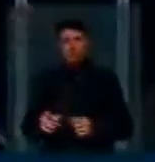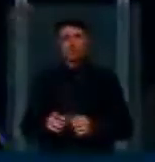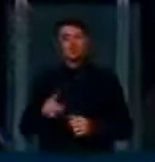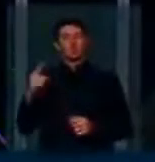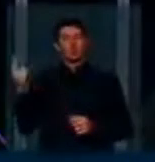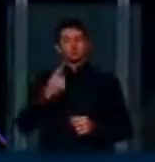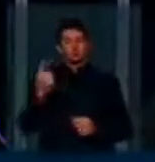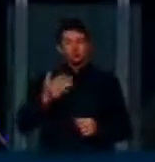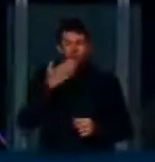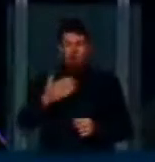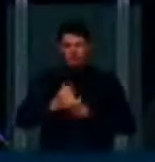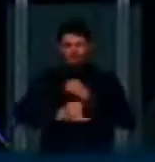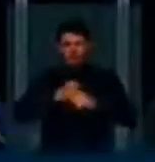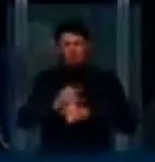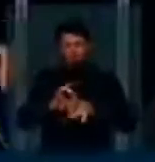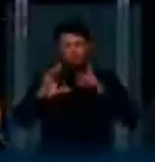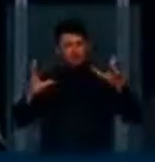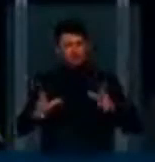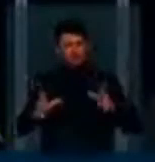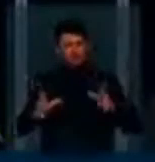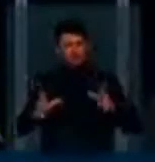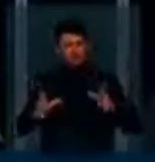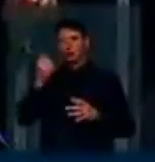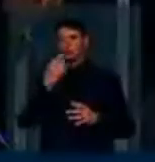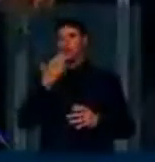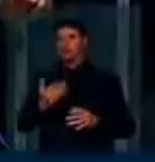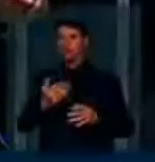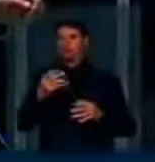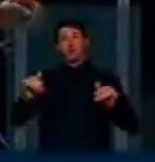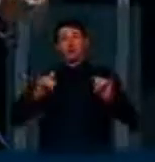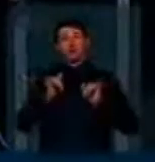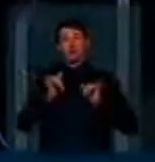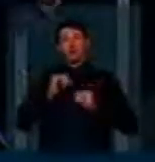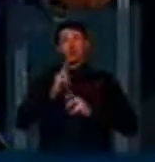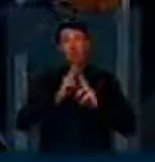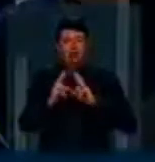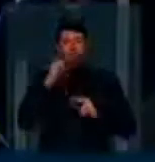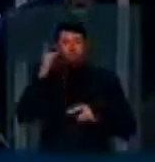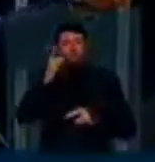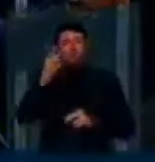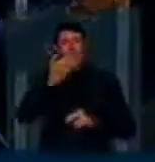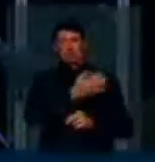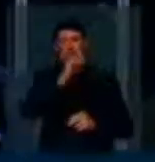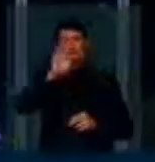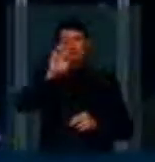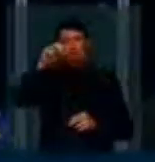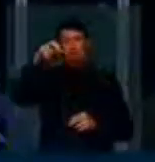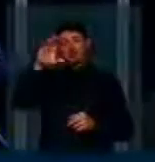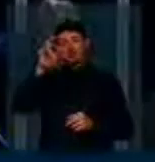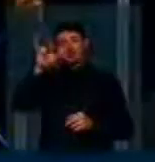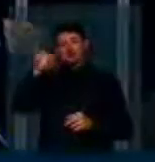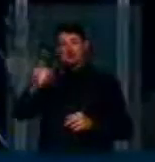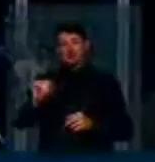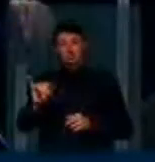internet livre. Ambos são favoráveis à neutralidade da rede. O deputado Franciscini, líder do Partido da Solidariedade, já me disse eu